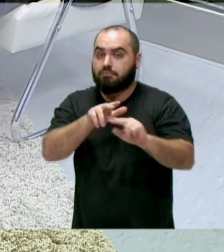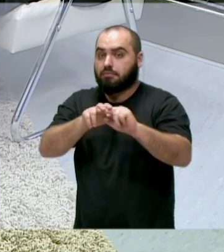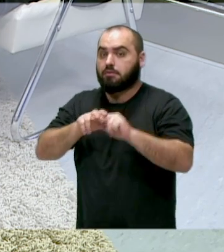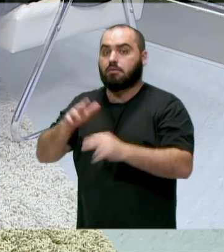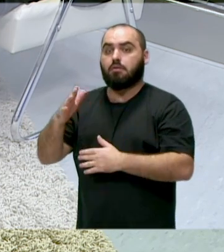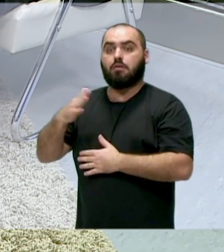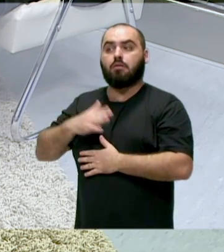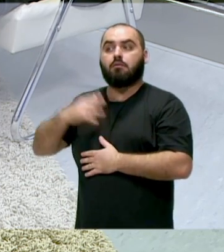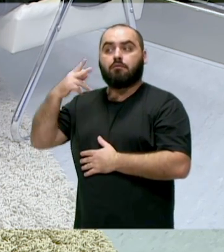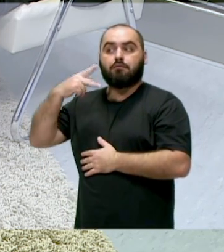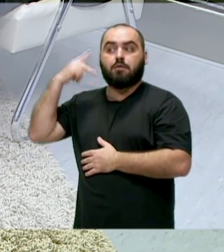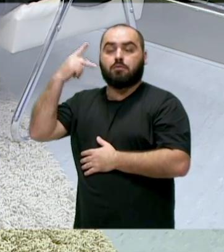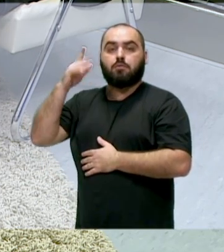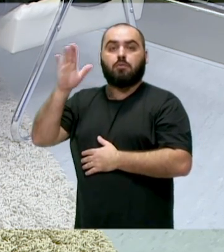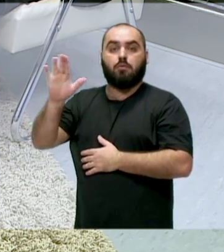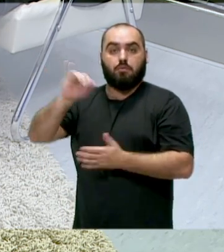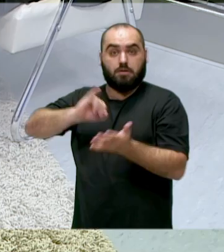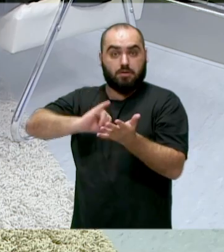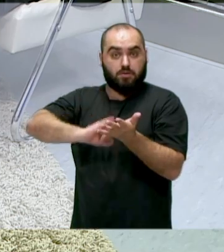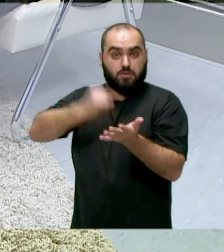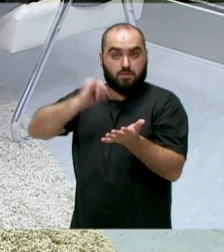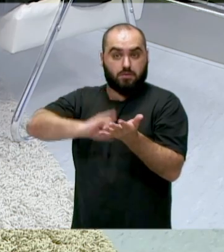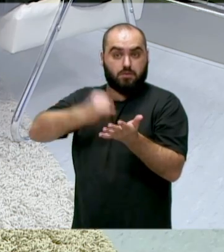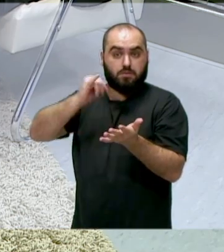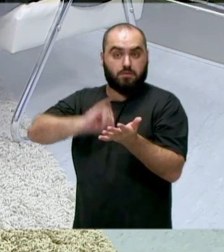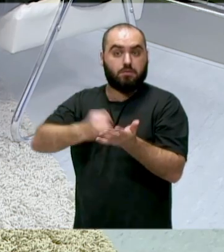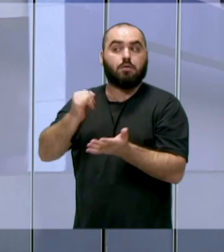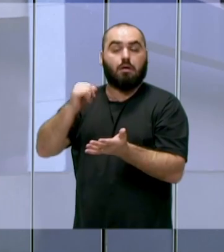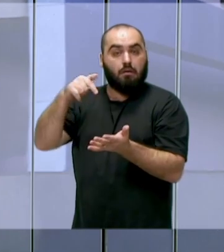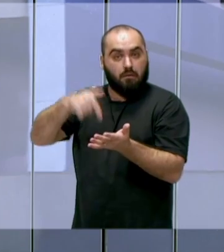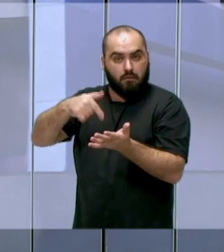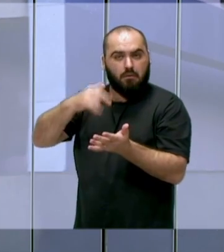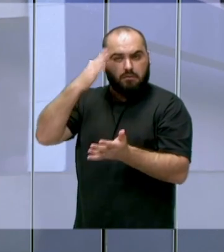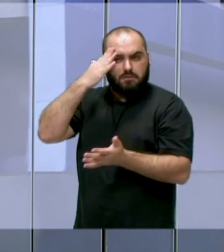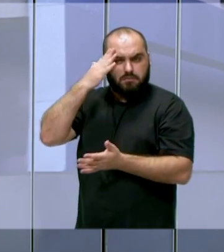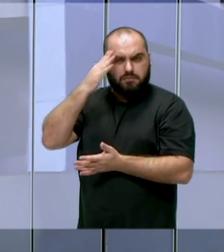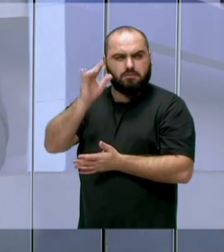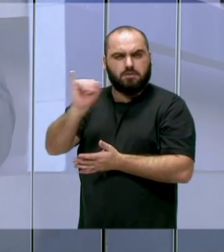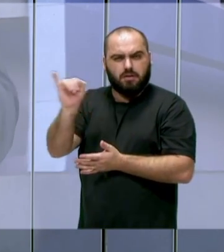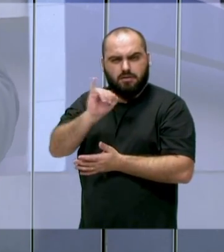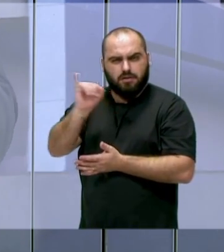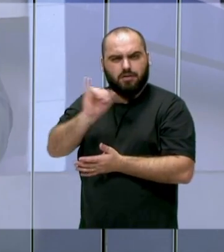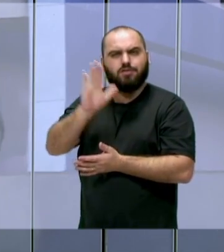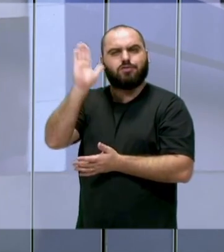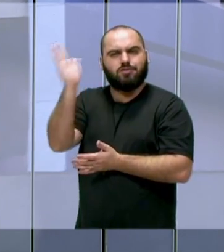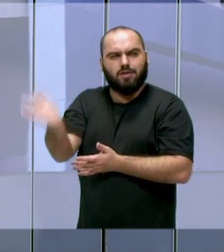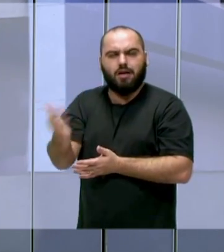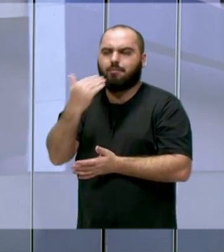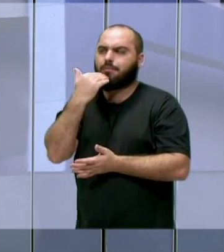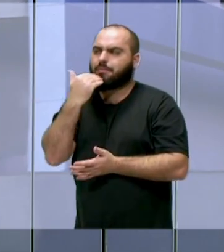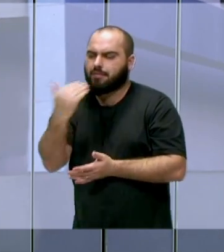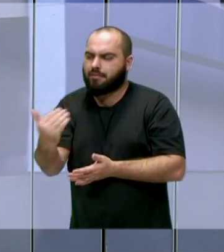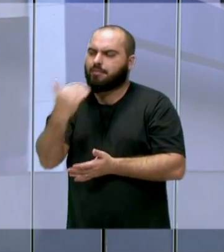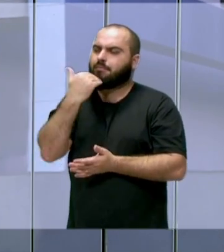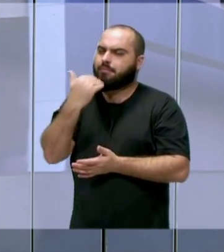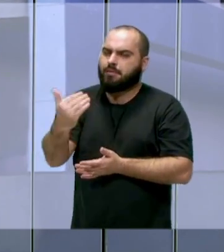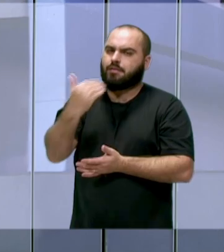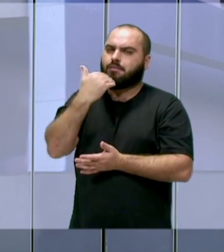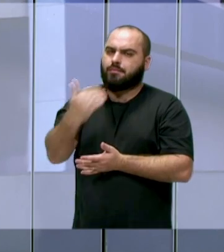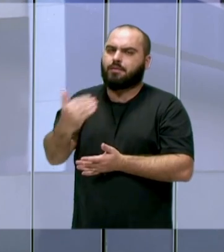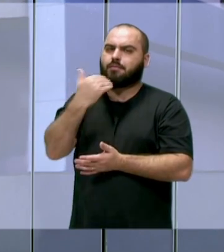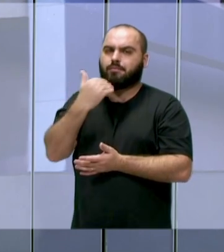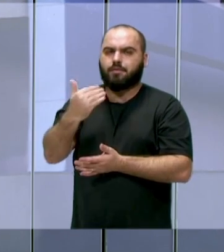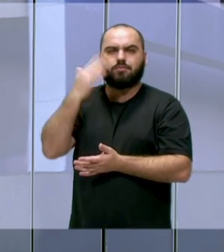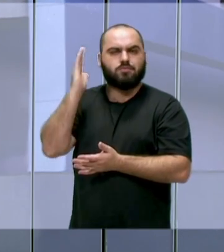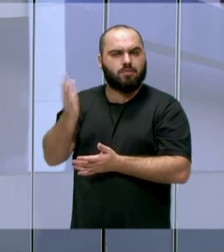o lado tributário, eu vejo que aqui em Itajaí, a gente até foi, temas do requerimento, de indicações, nossa, já nesse período que a gente está na